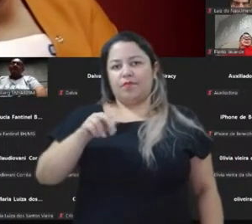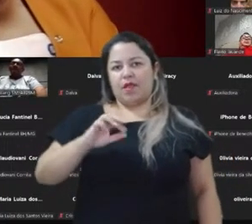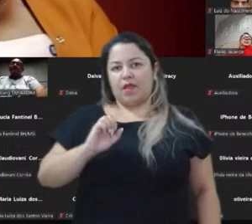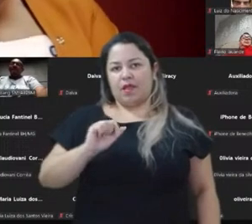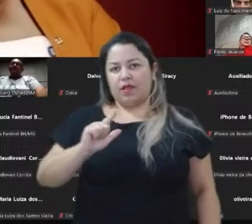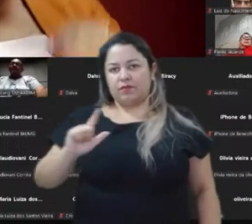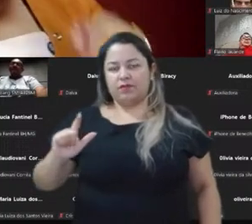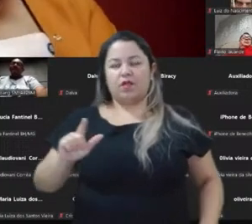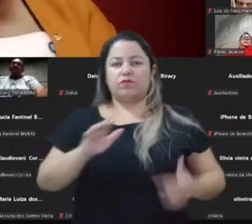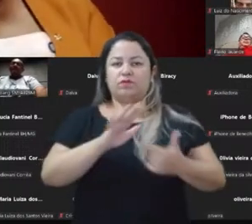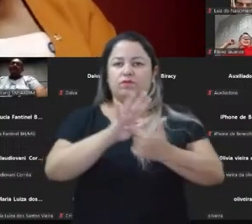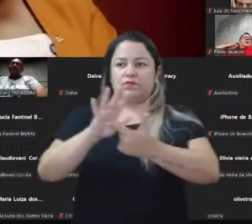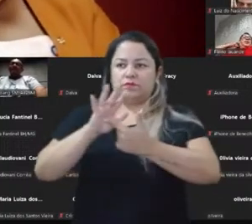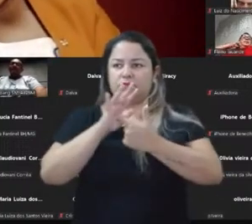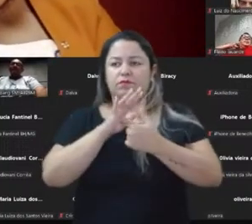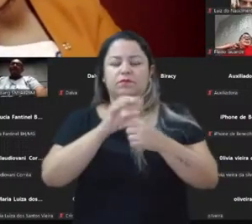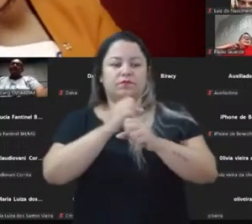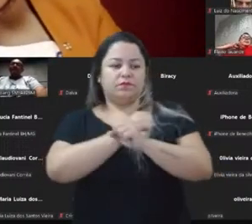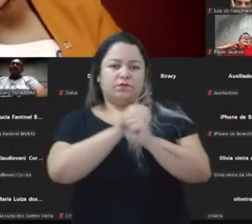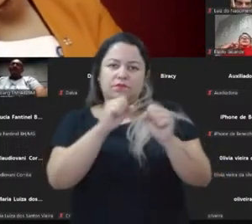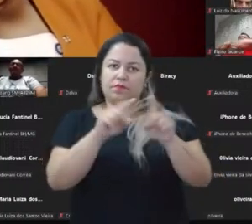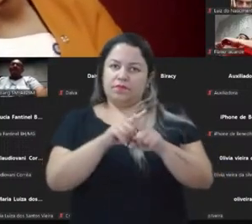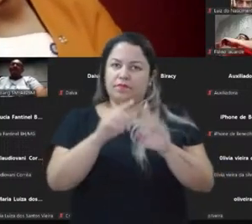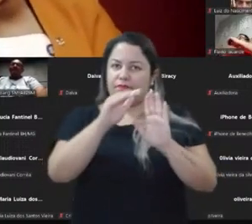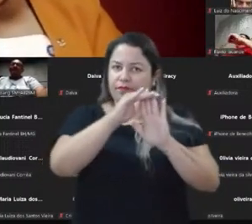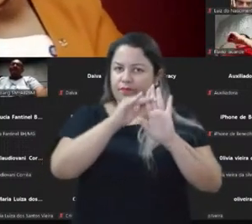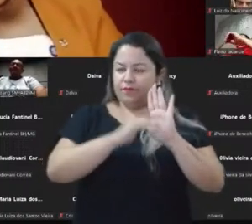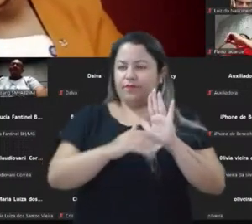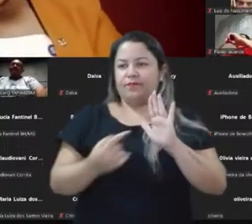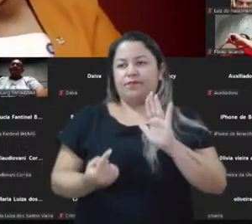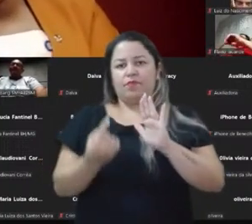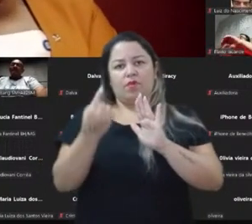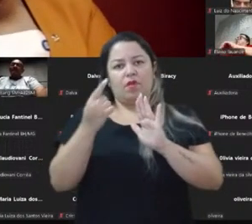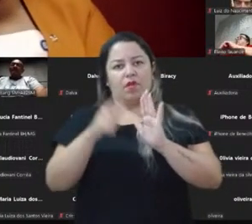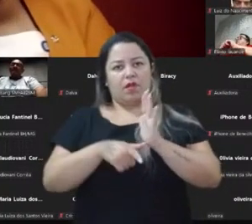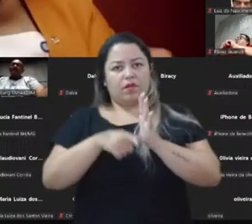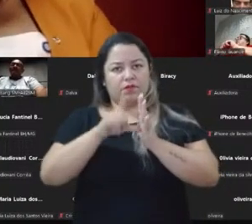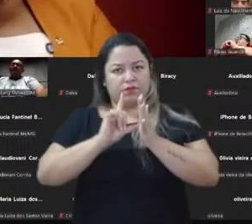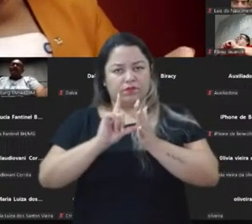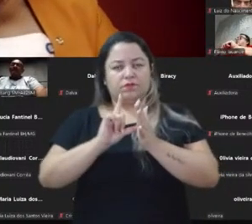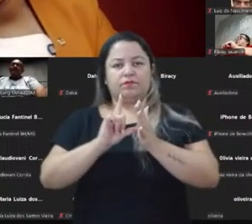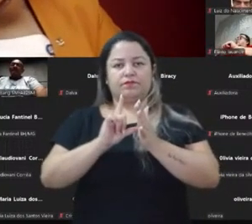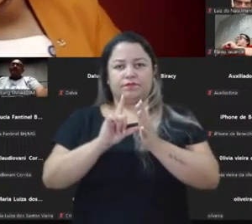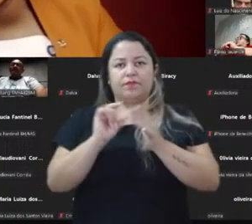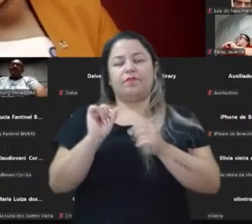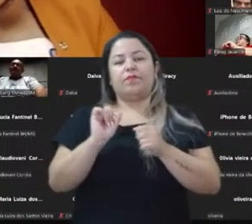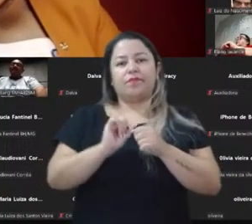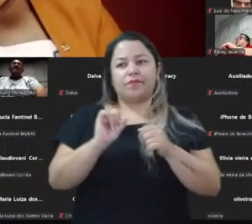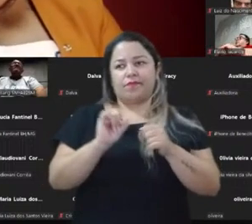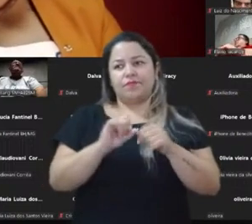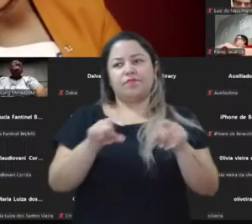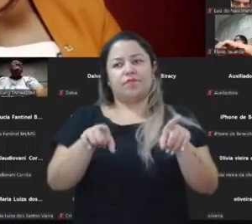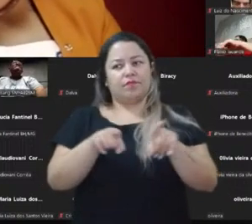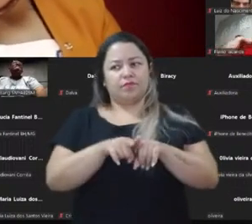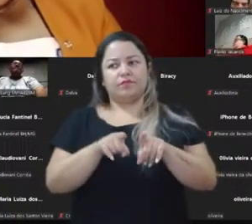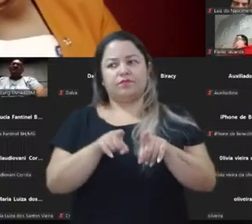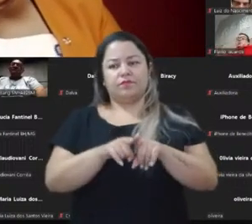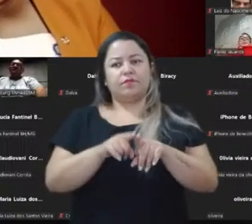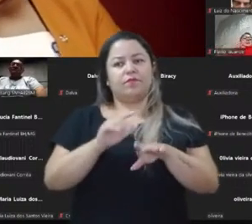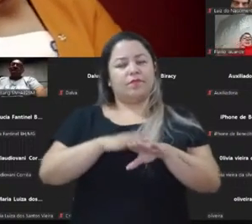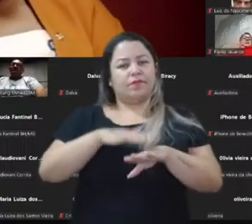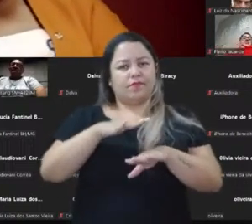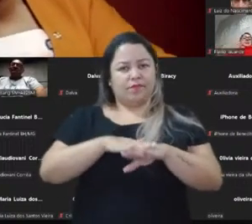de apresentar pautas únicas. Antes, o que a gente fazia, a gente ter uma densidade também maior,